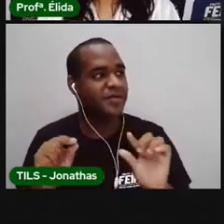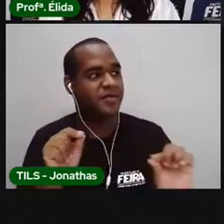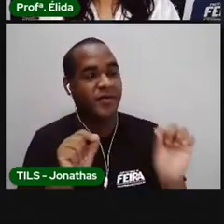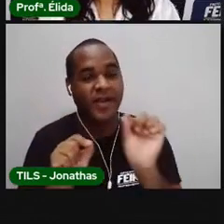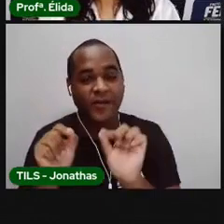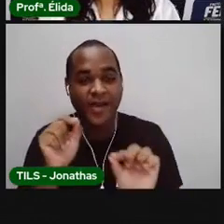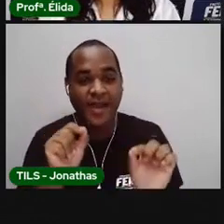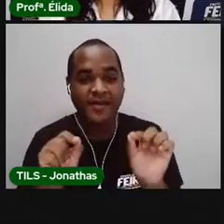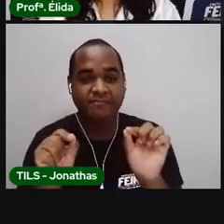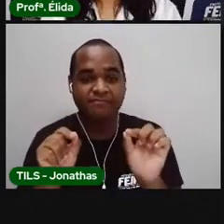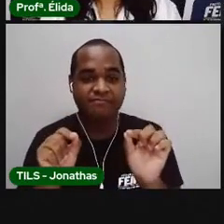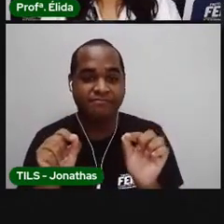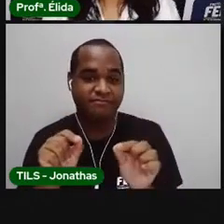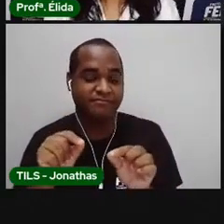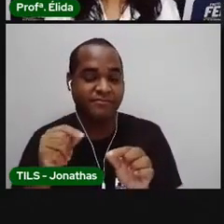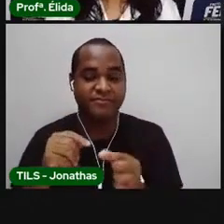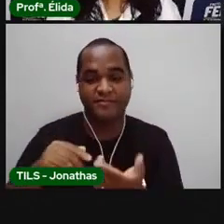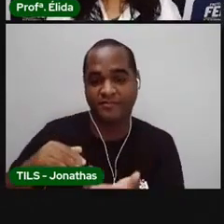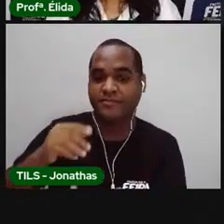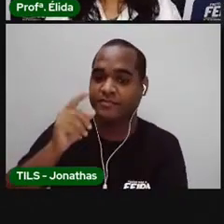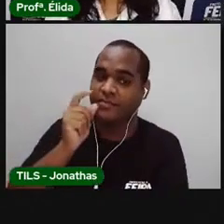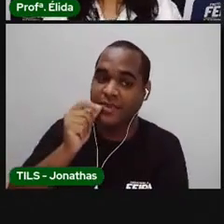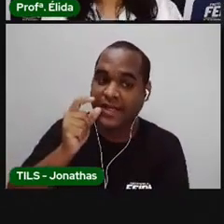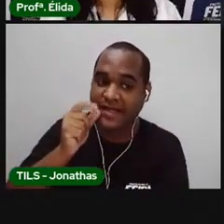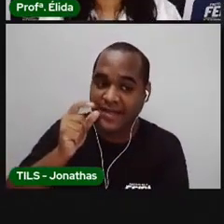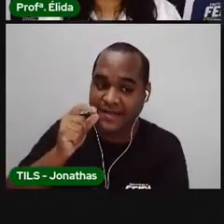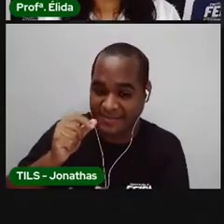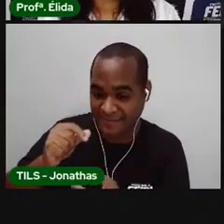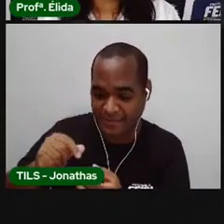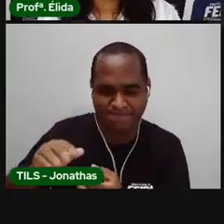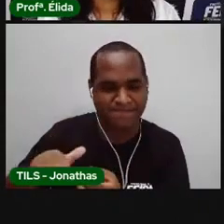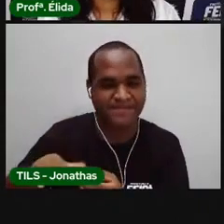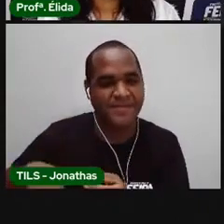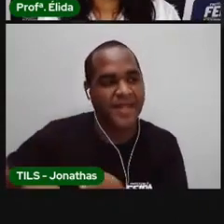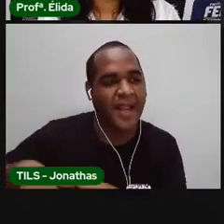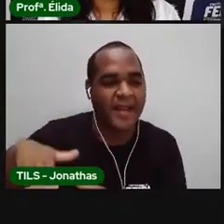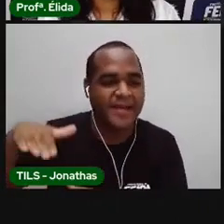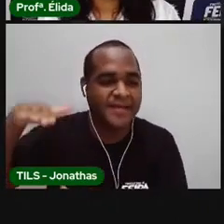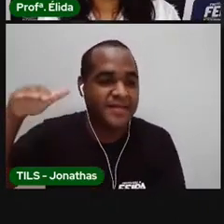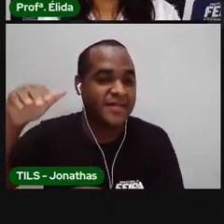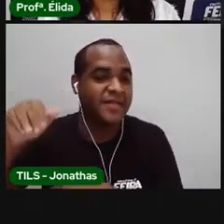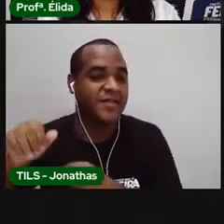O que é, que é? Nasce grande e morre pequeno.